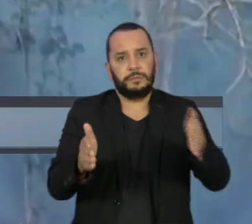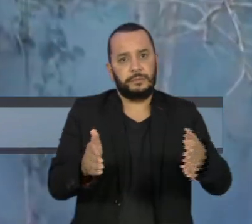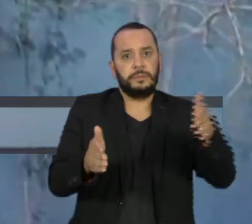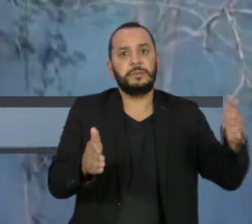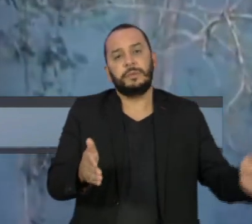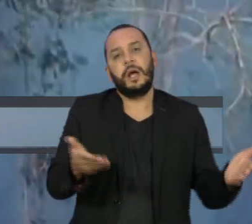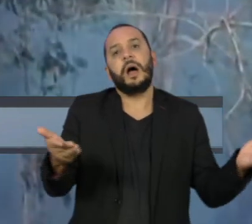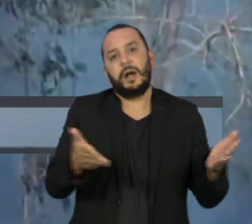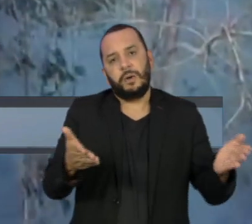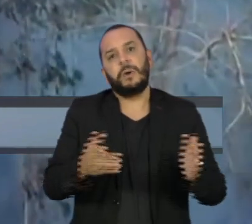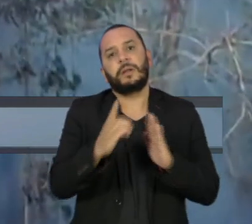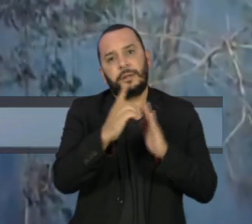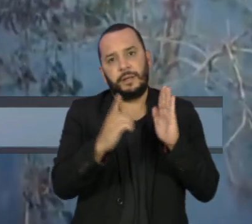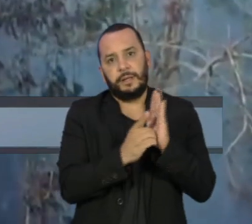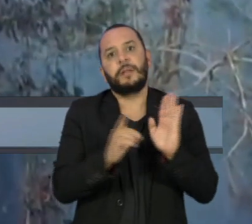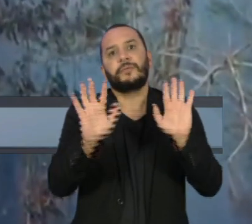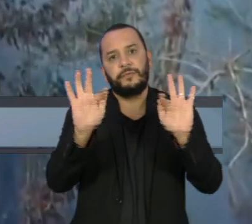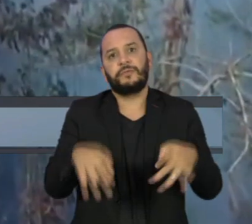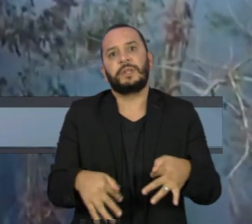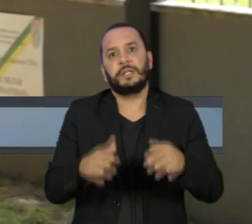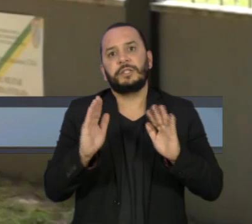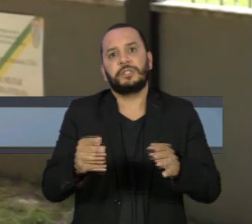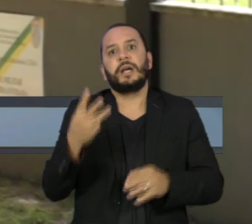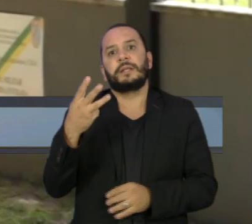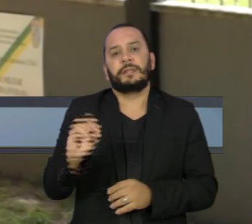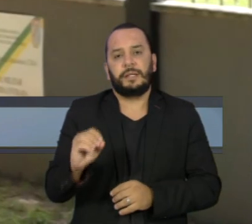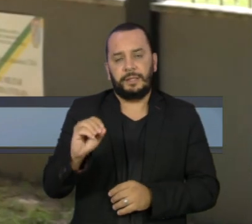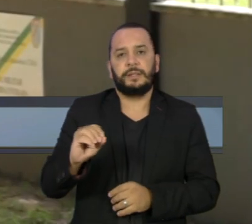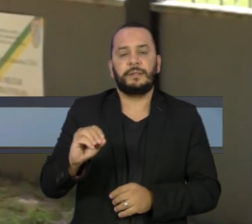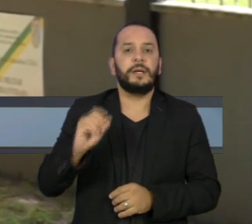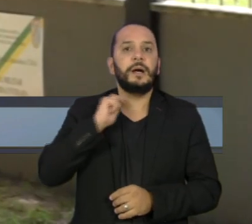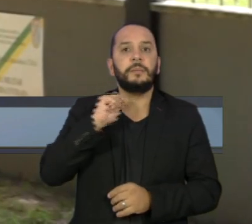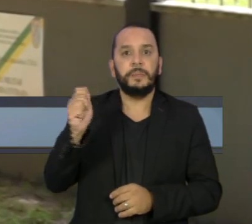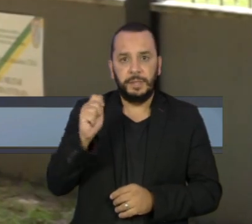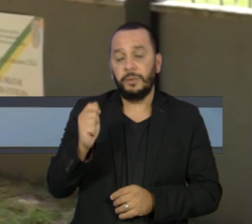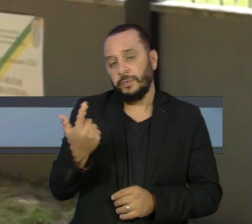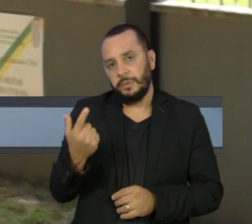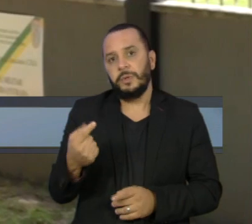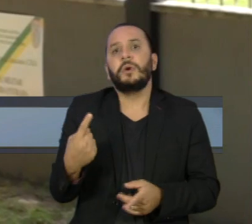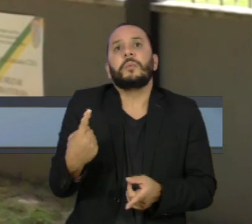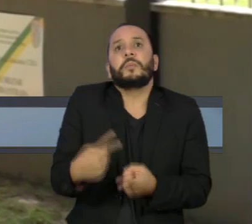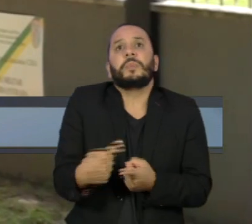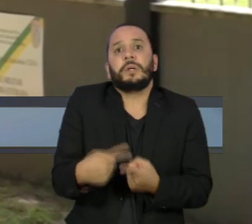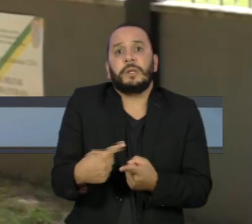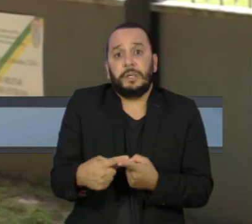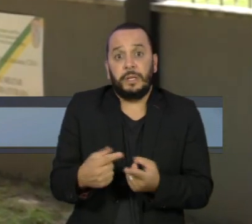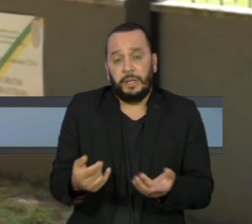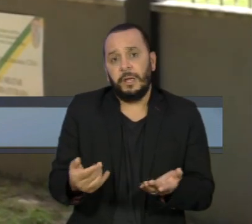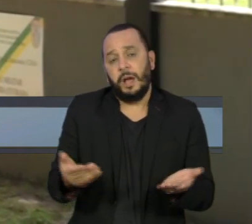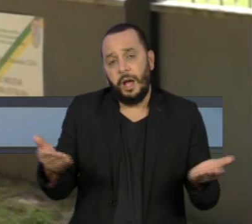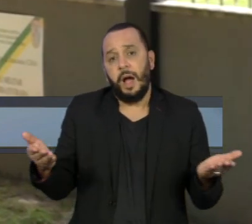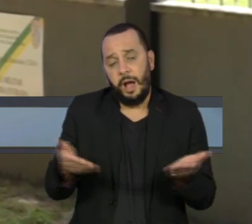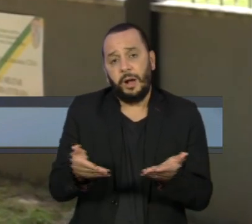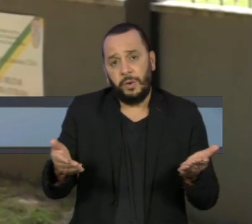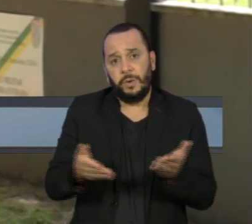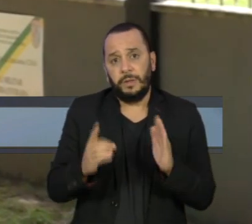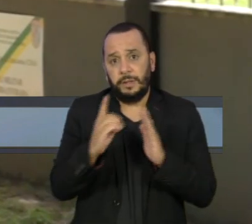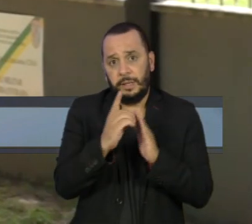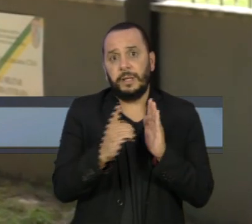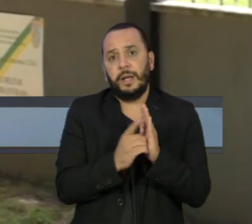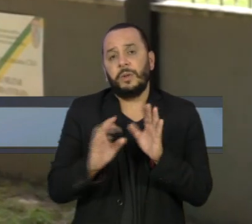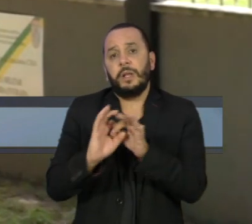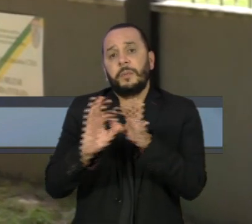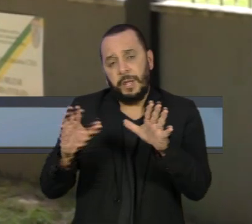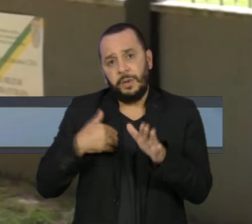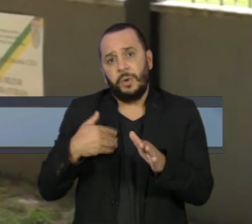decreto, já estava previsto para 30 de abril. É a GLO que permite a atuação das Forças Armadas na região.